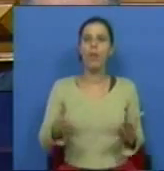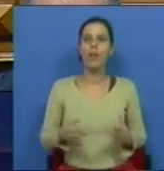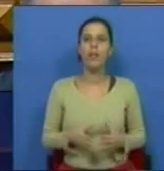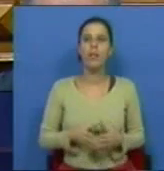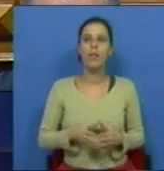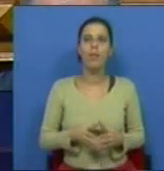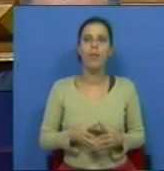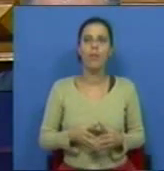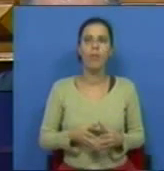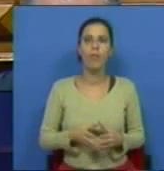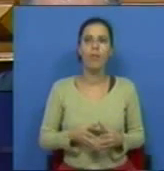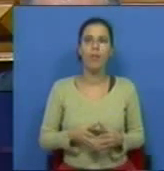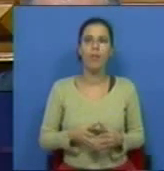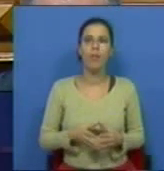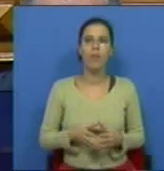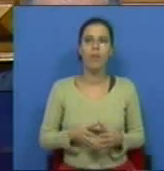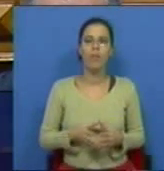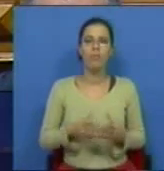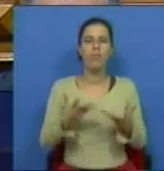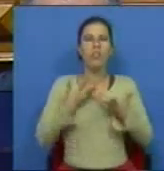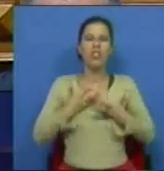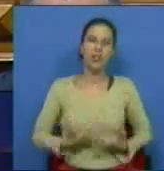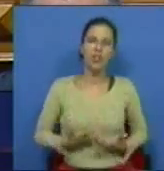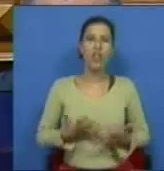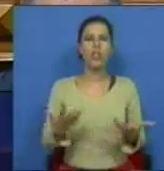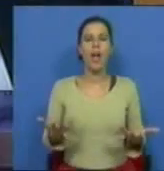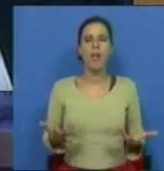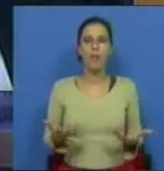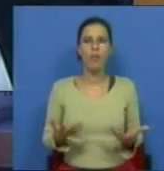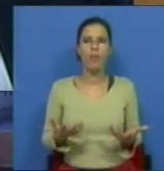desgastado,